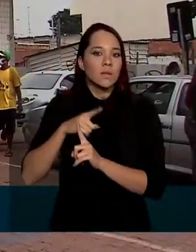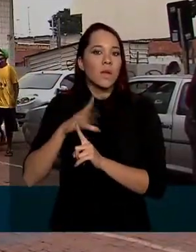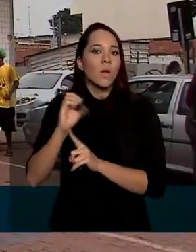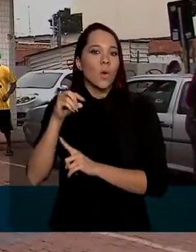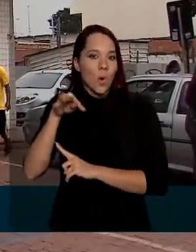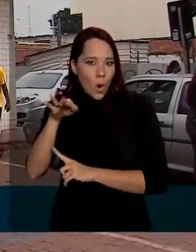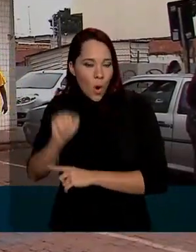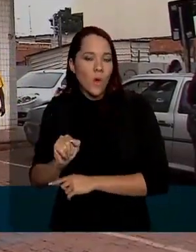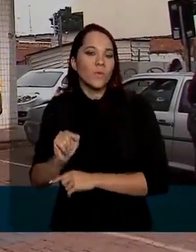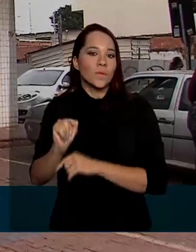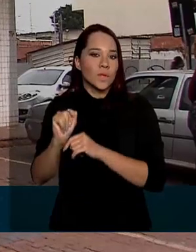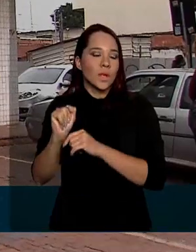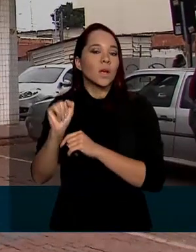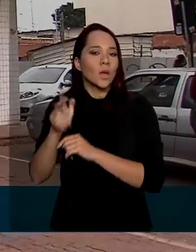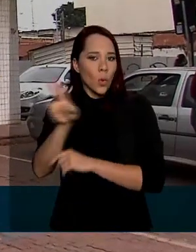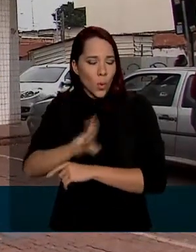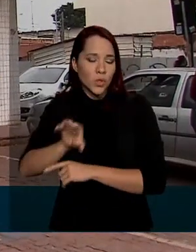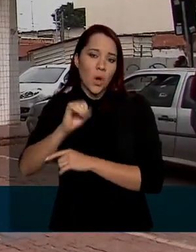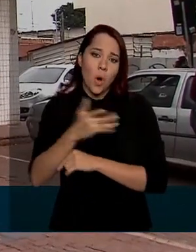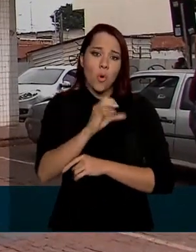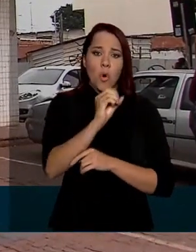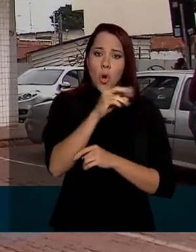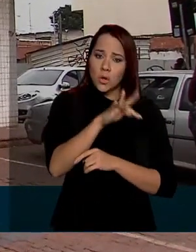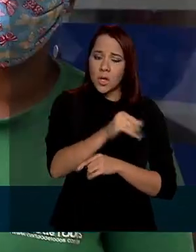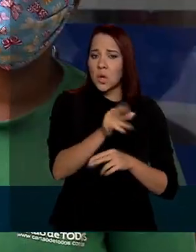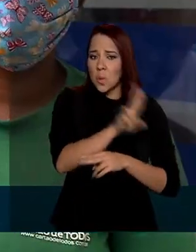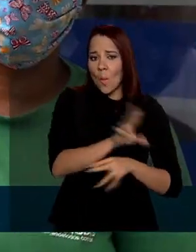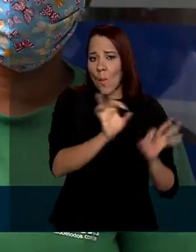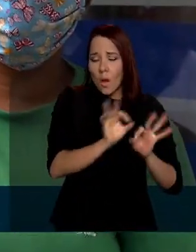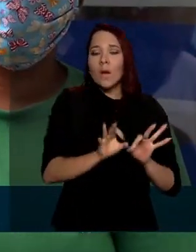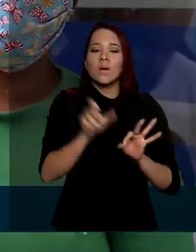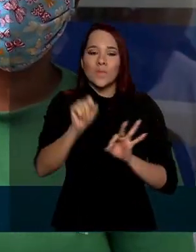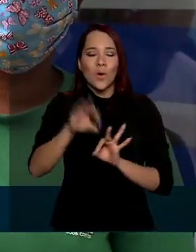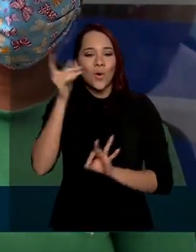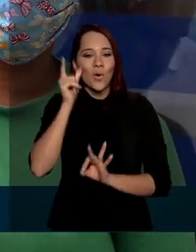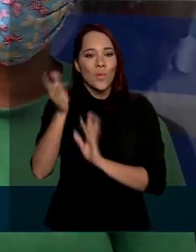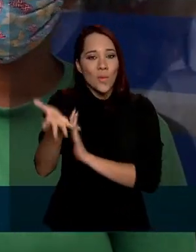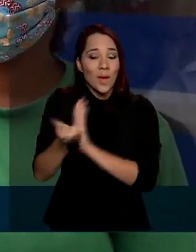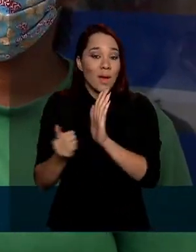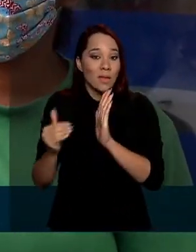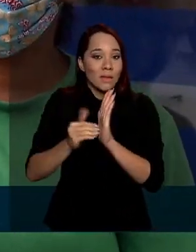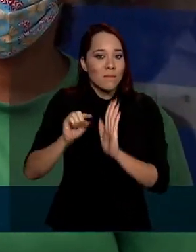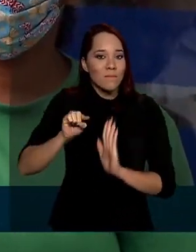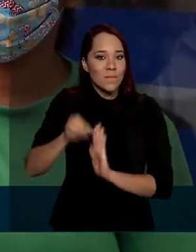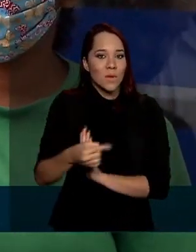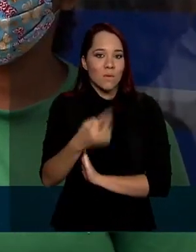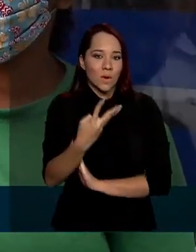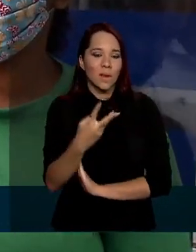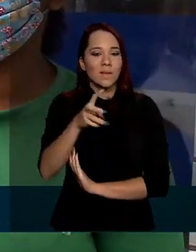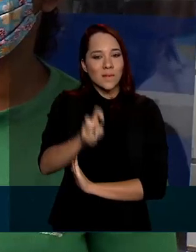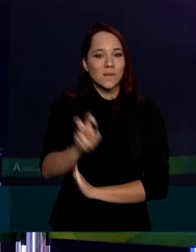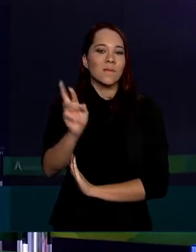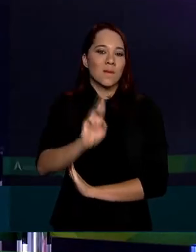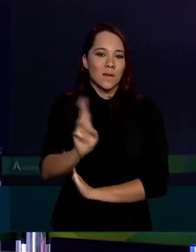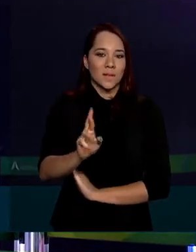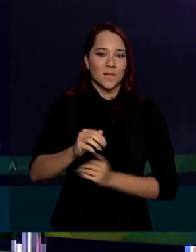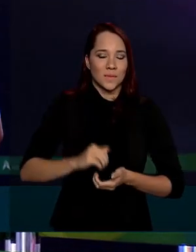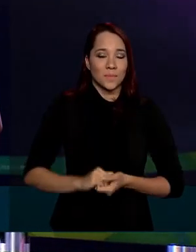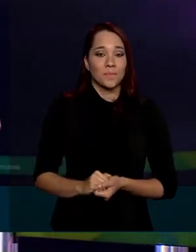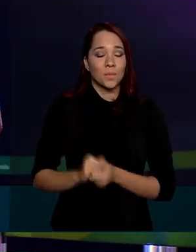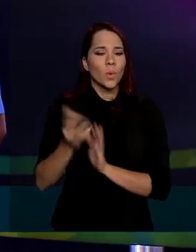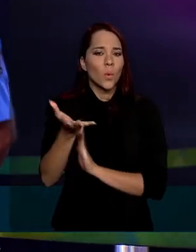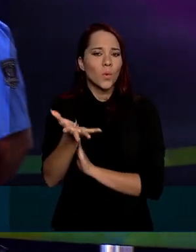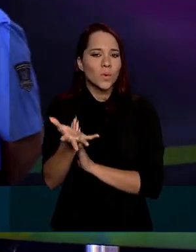ativas ou inativas do fundo de garantia poderão receber até R$.045. Os